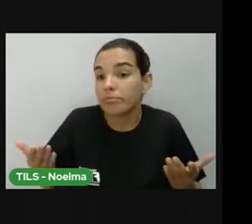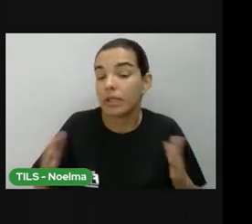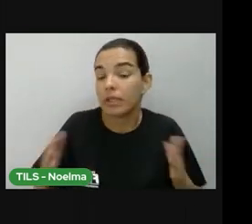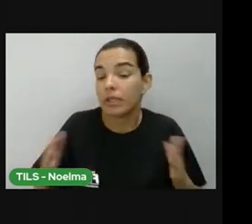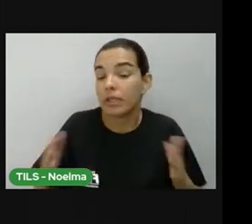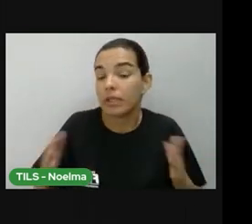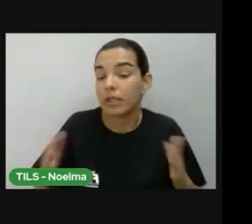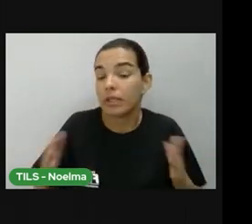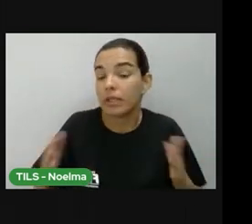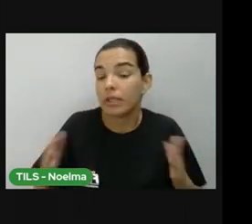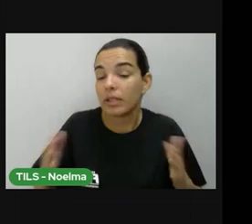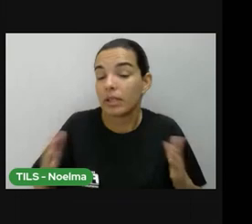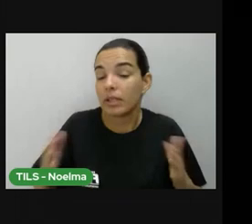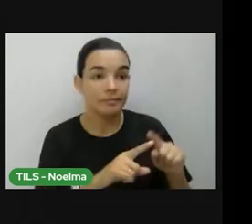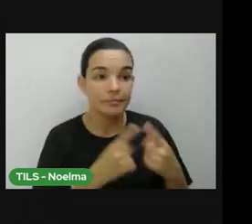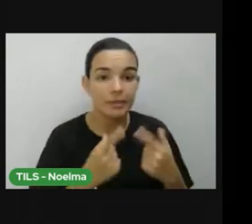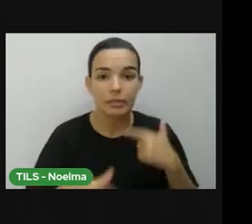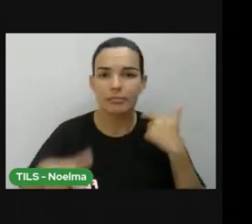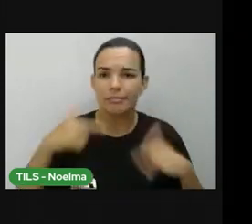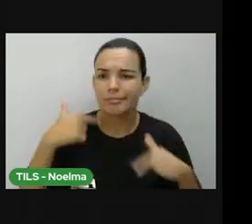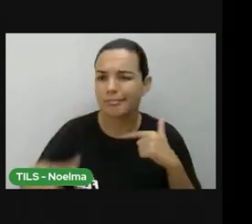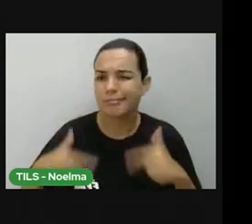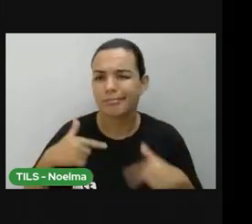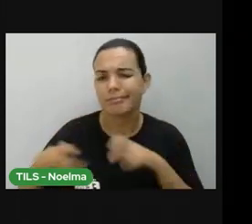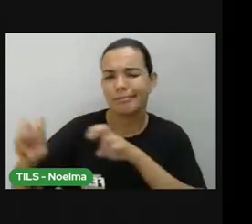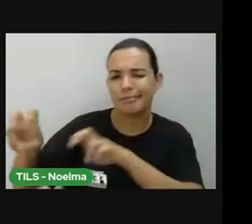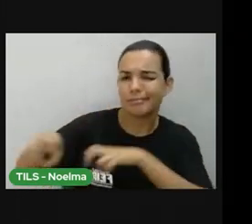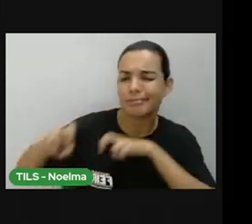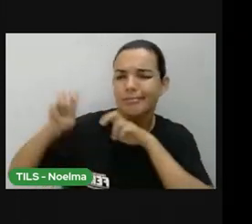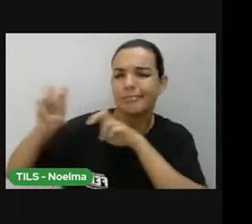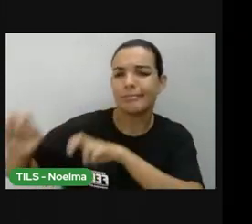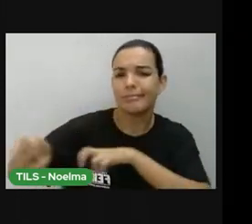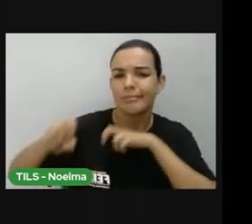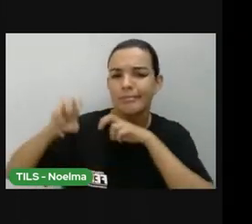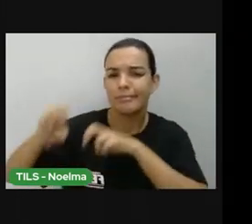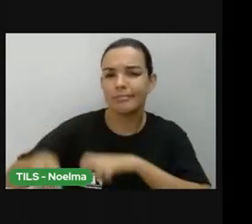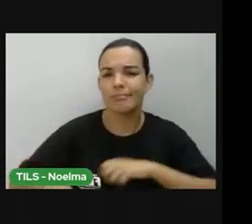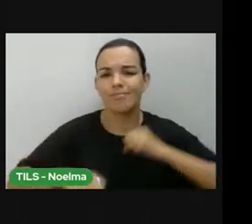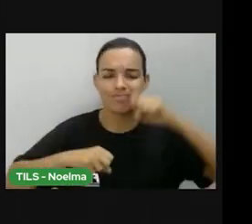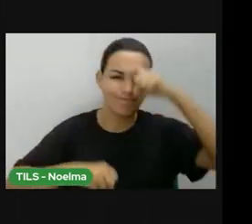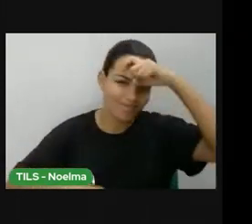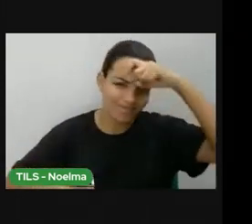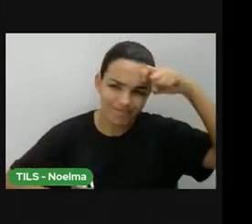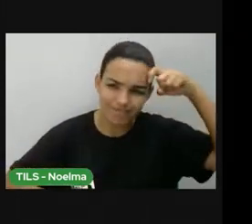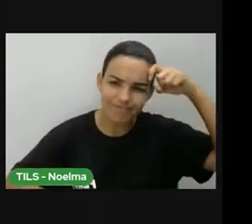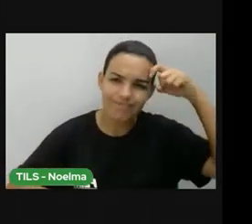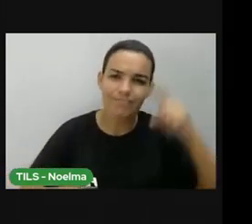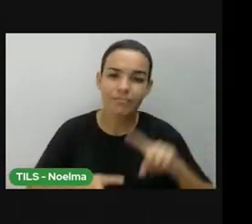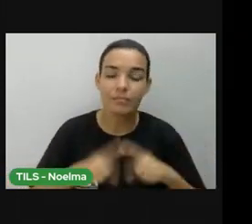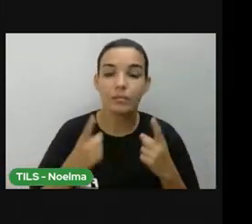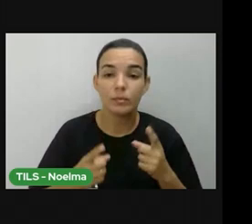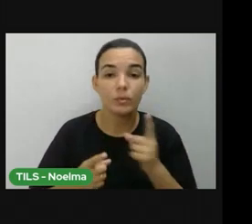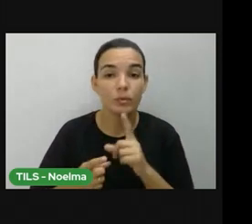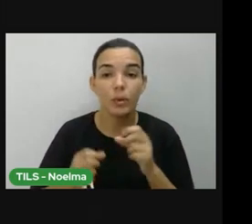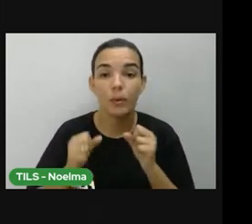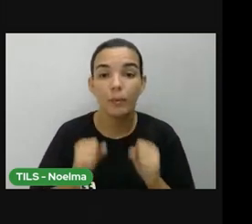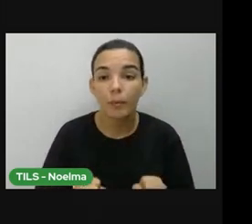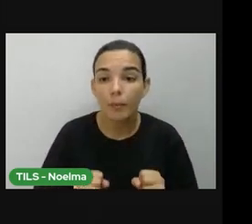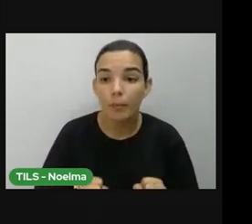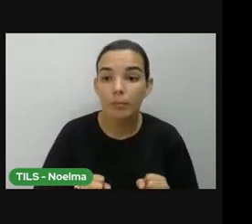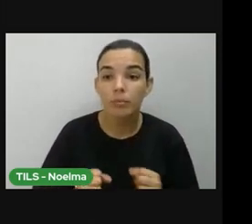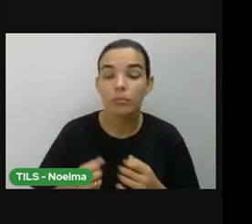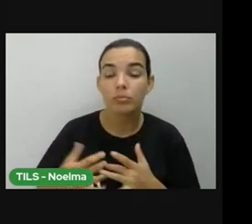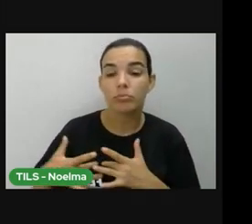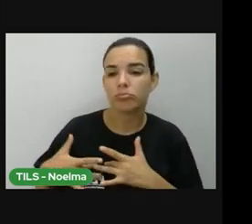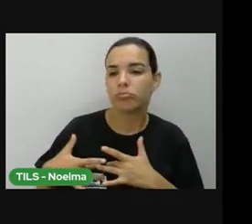e com o trabalho que faziam de circo brilho, o moleque disse, olha, nós não podemos emprestar o dinheiro ou doar